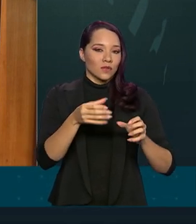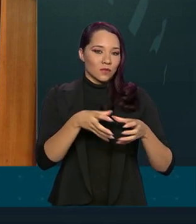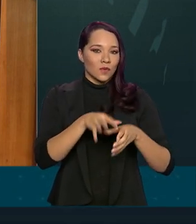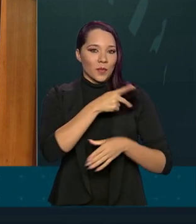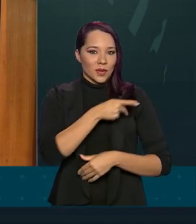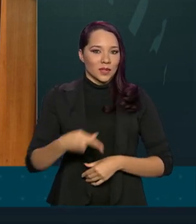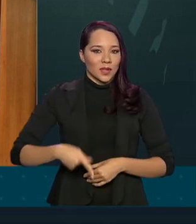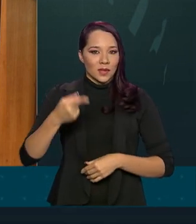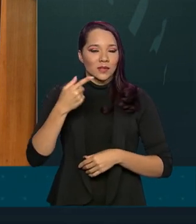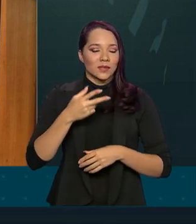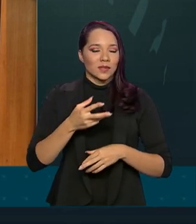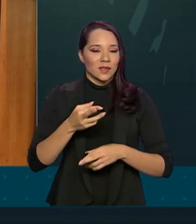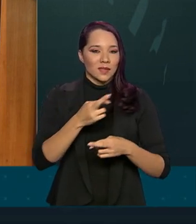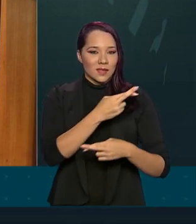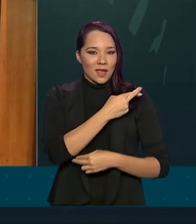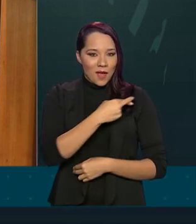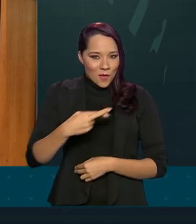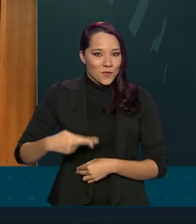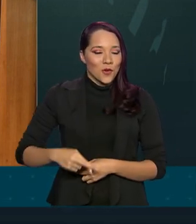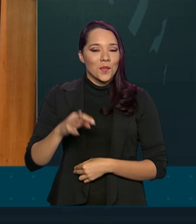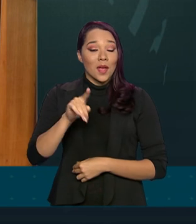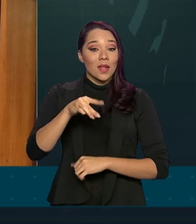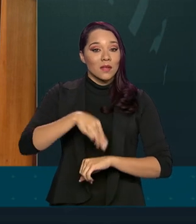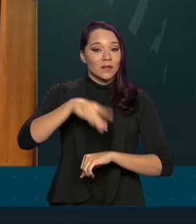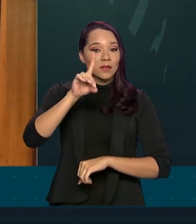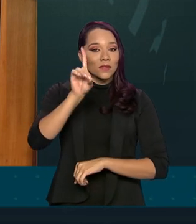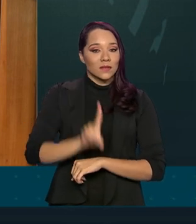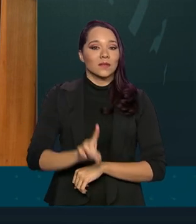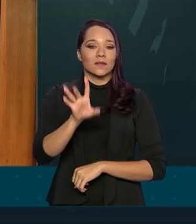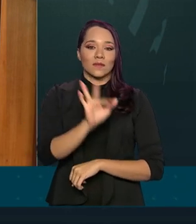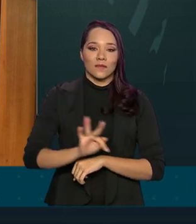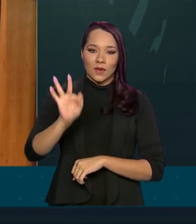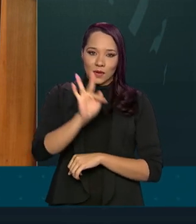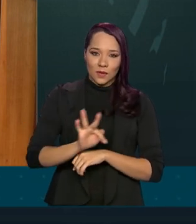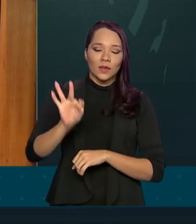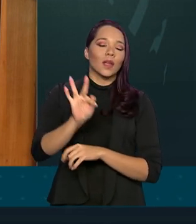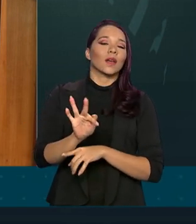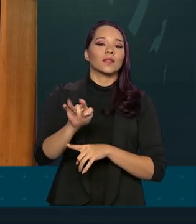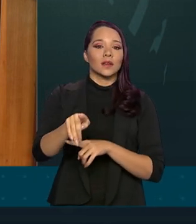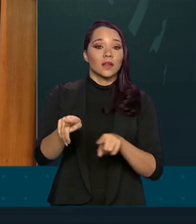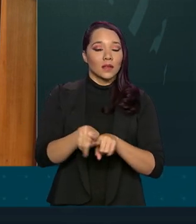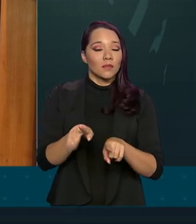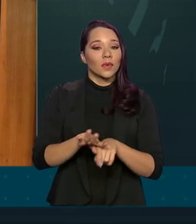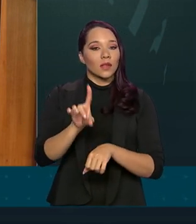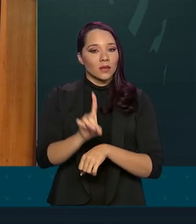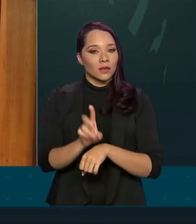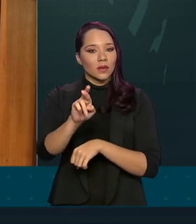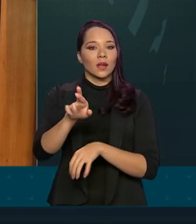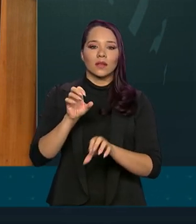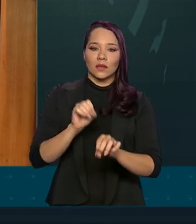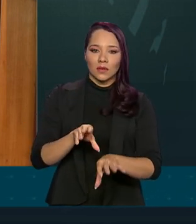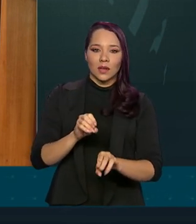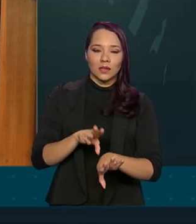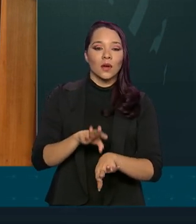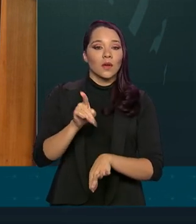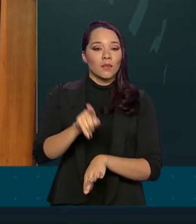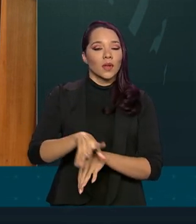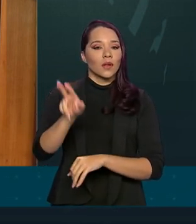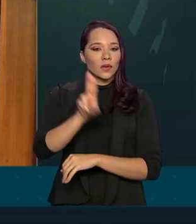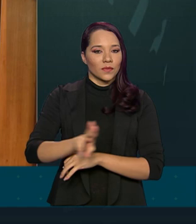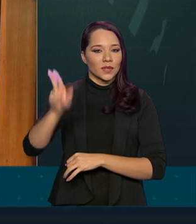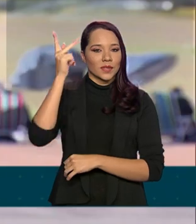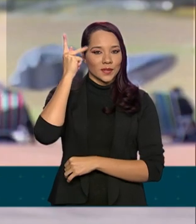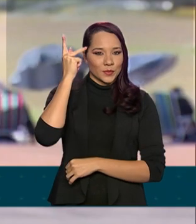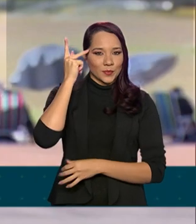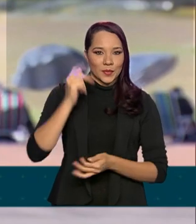de 2019. Ele é mestre em Direito pela Universidade Presbiteriana Mackenzie e doutor em Educação pela Universidade